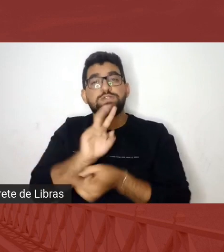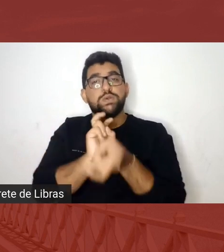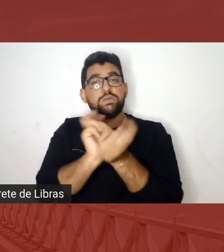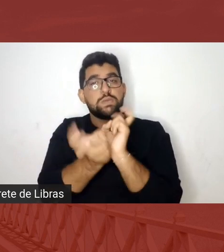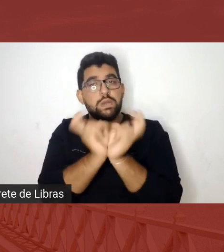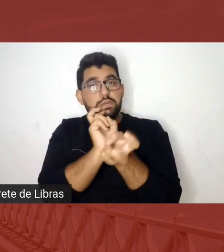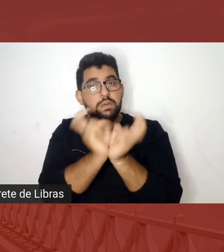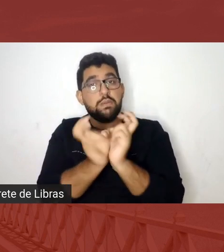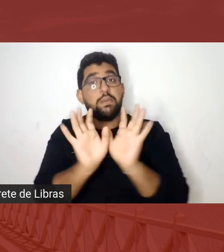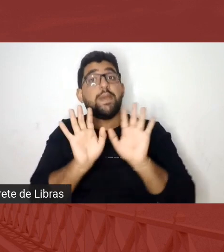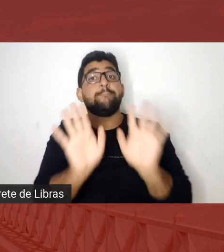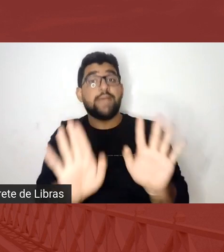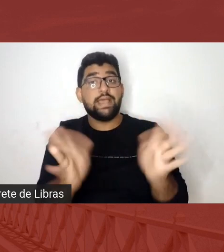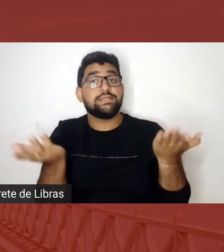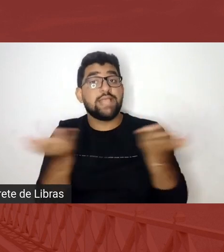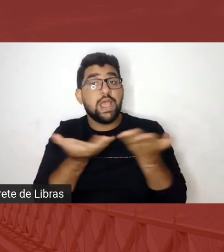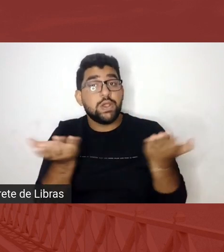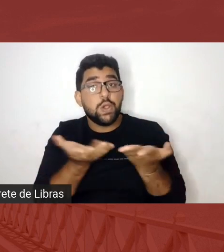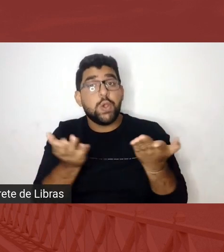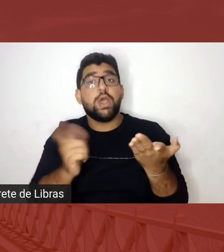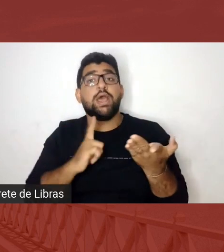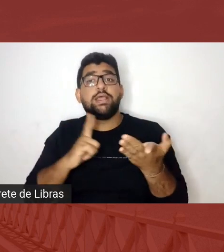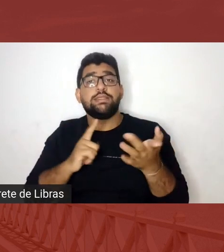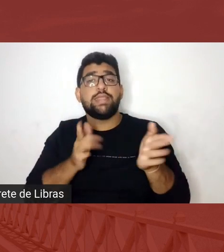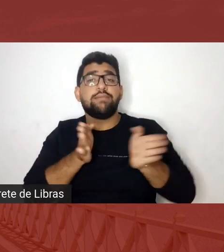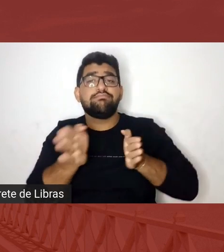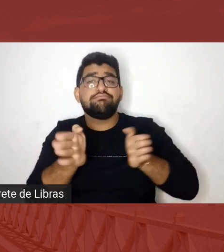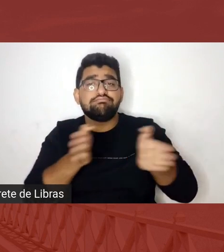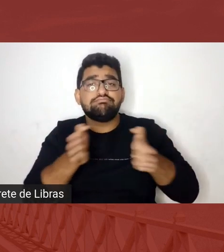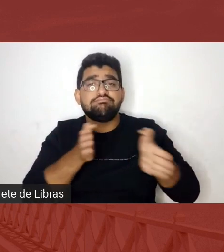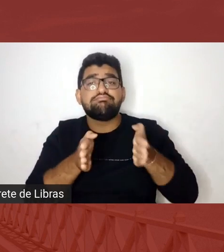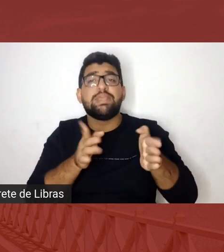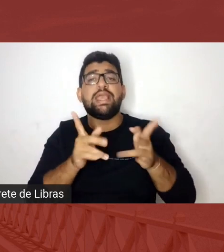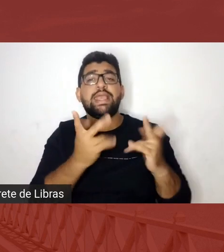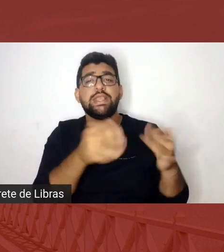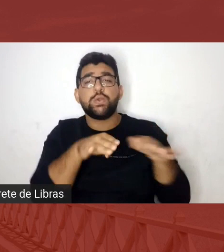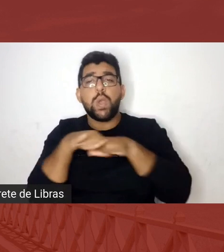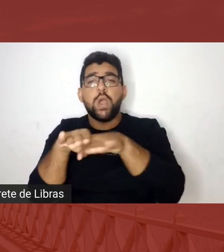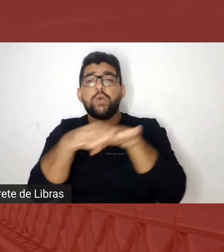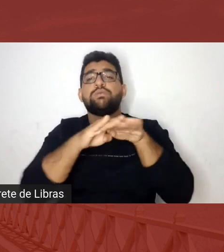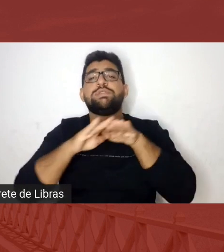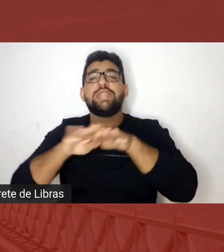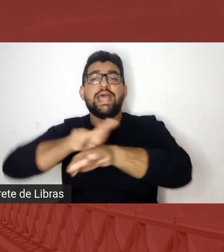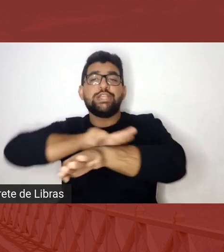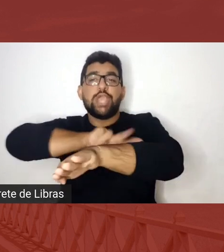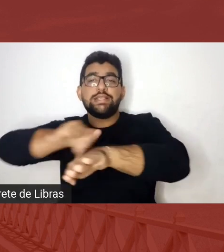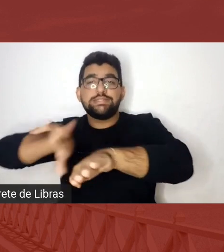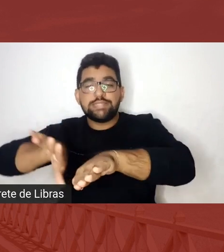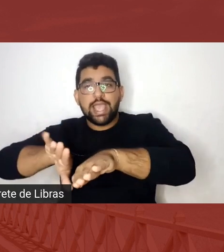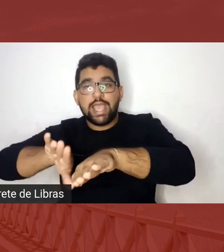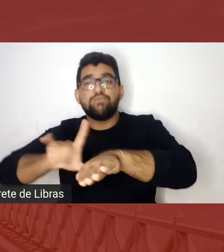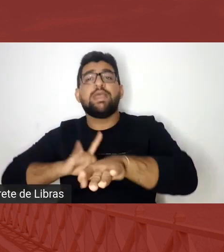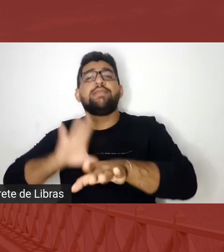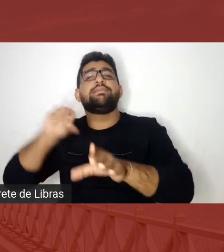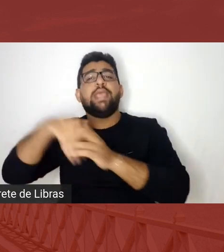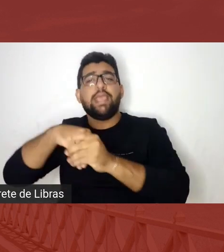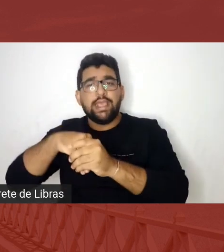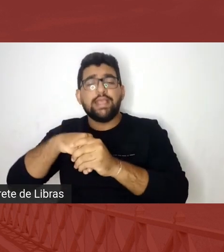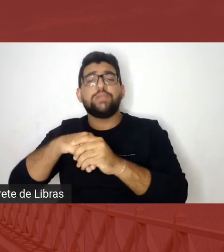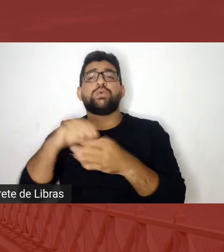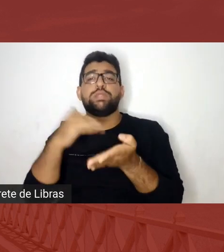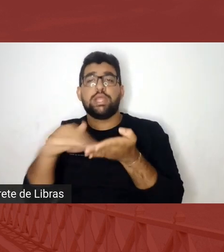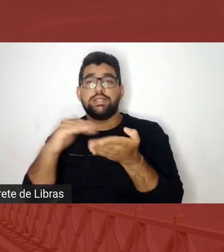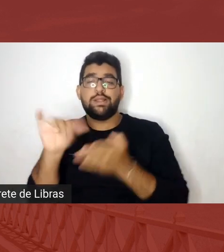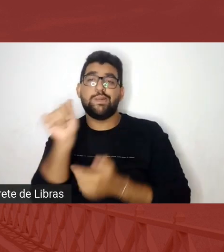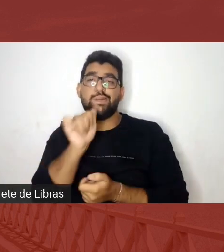assessor para a igualdade racial aqui no município de Goiás, uma pasta importante dentro da Secretaria da Mulher,